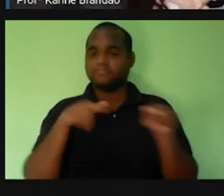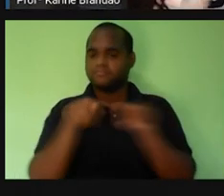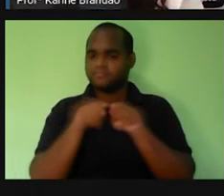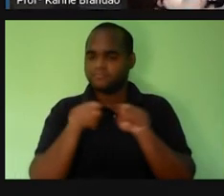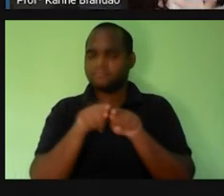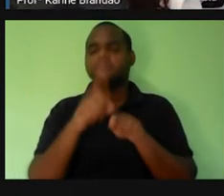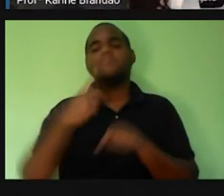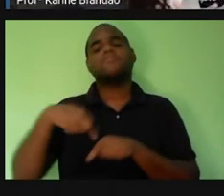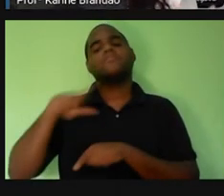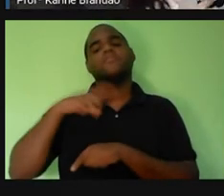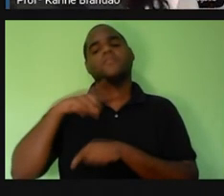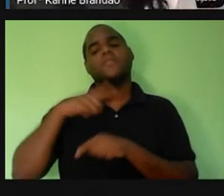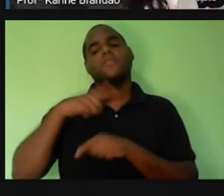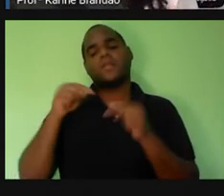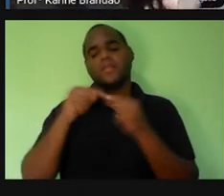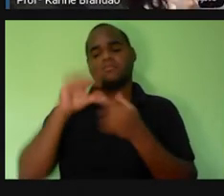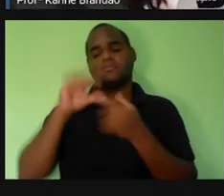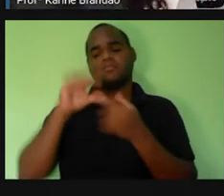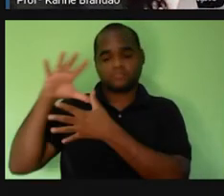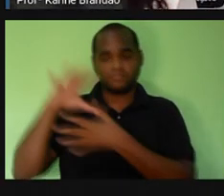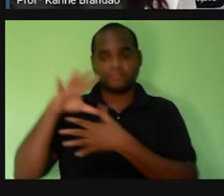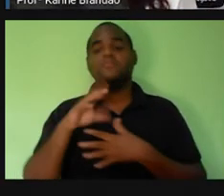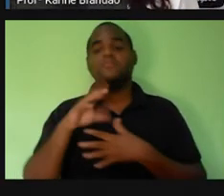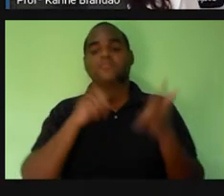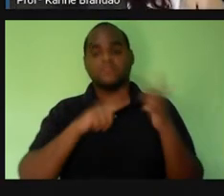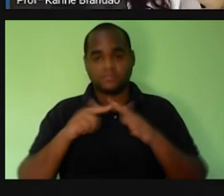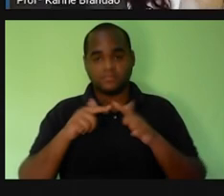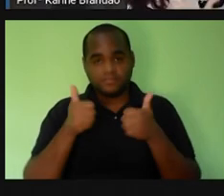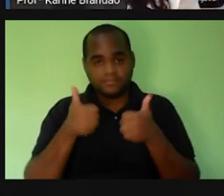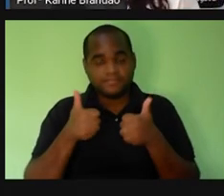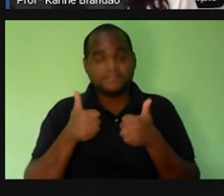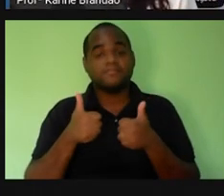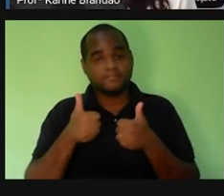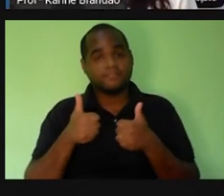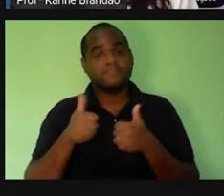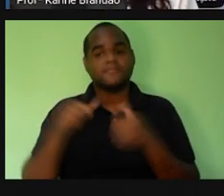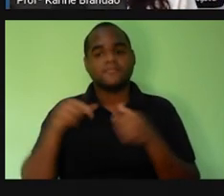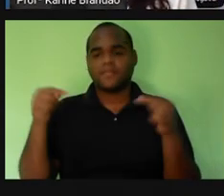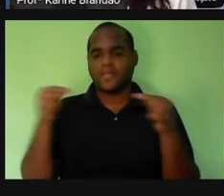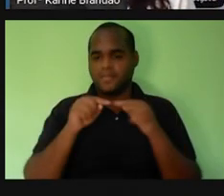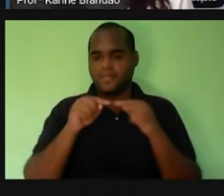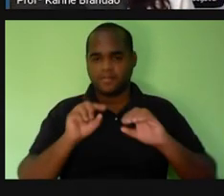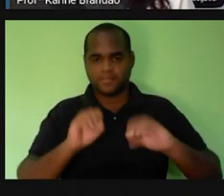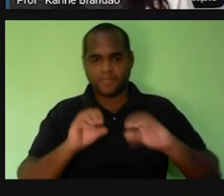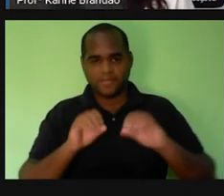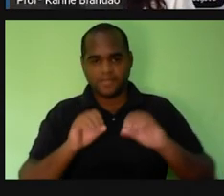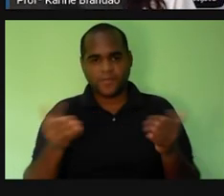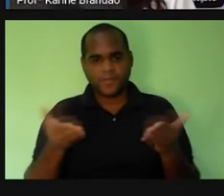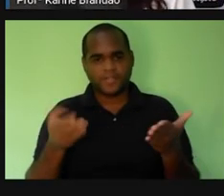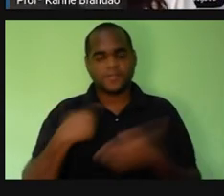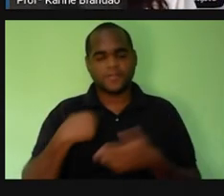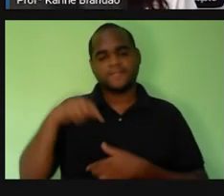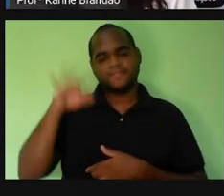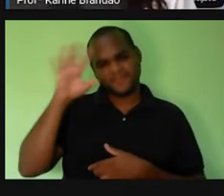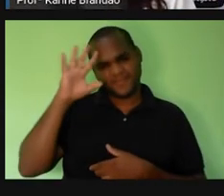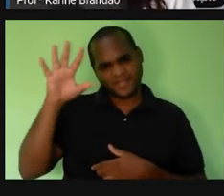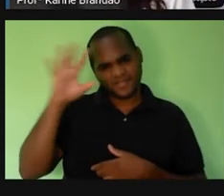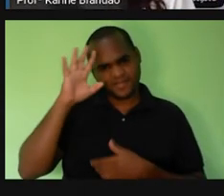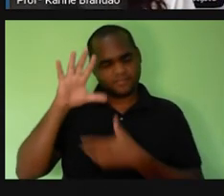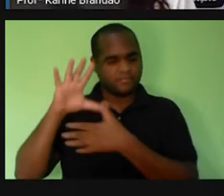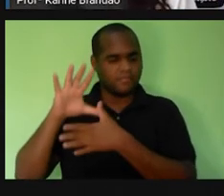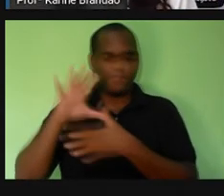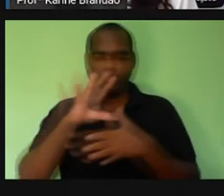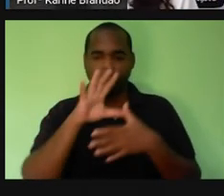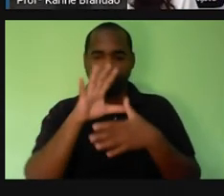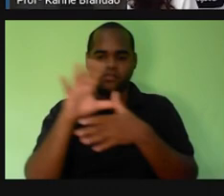Então, tudo isso tem a ver com território também. Tranquilo? Então, na nossa aula, nós vamos pensar território, esse tema